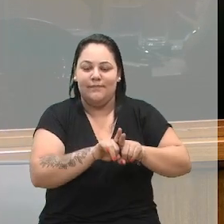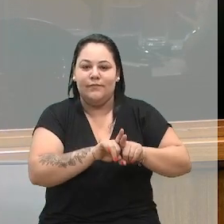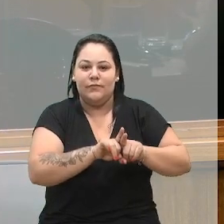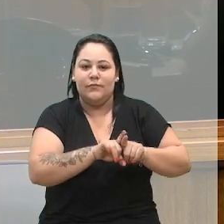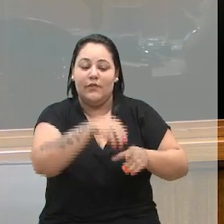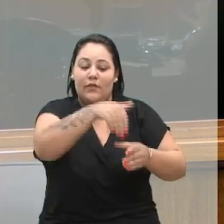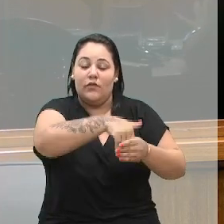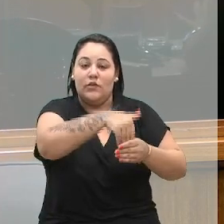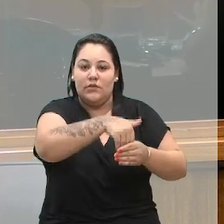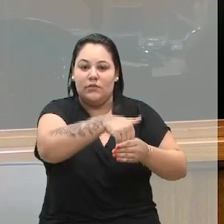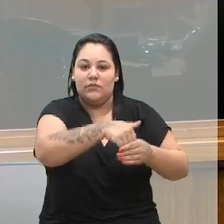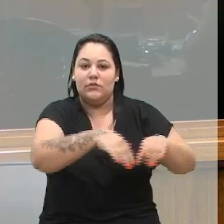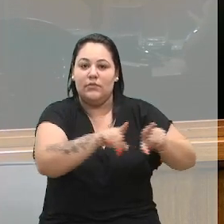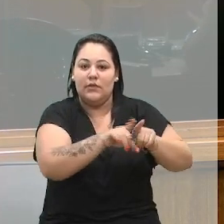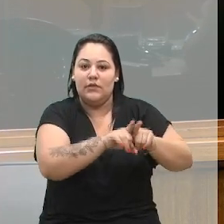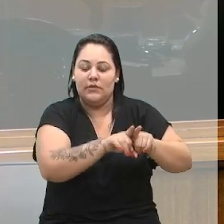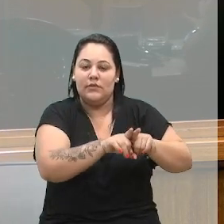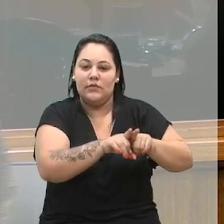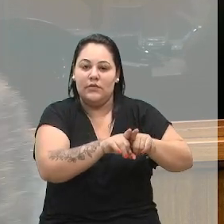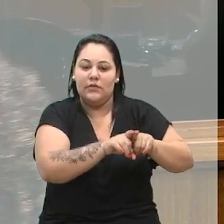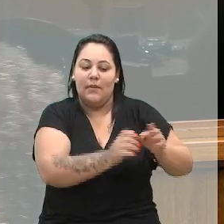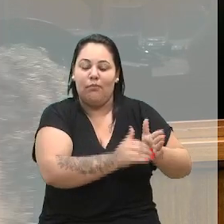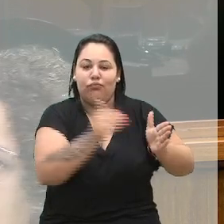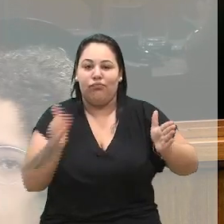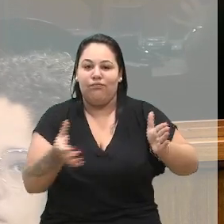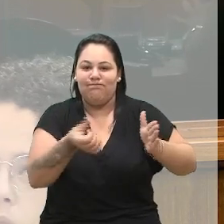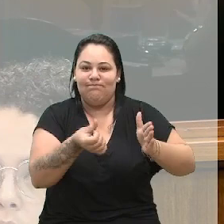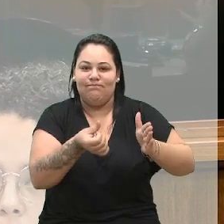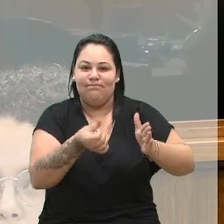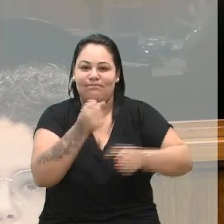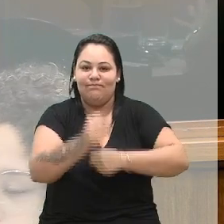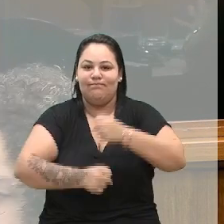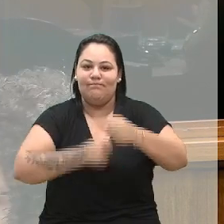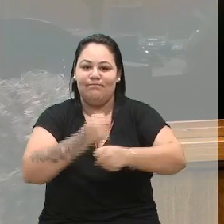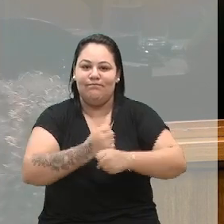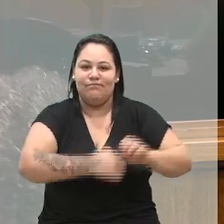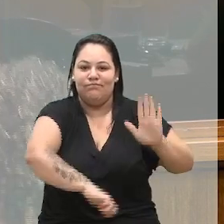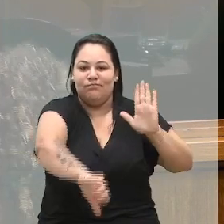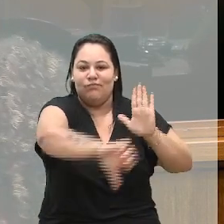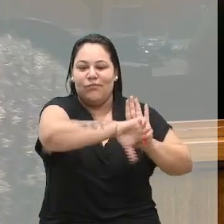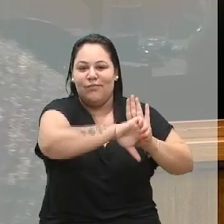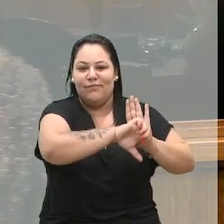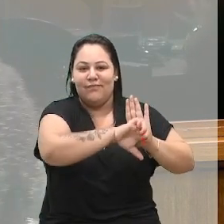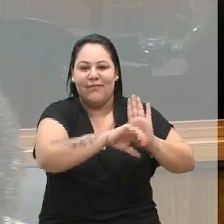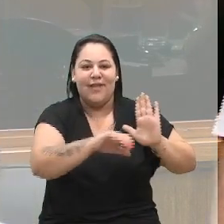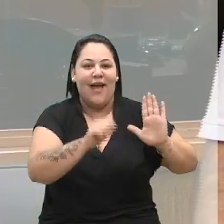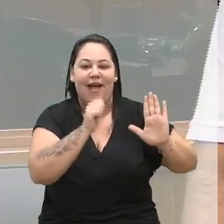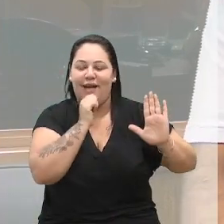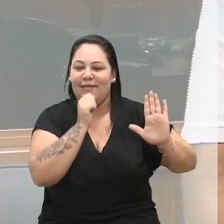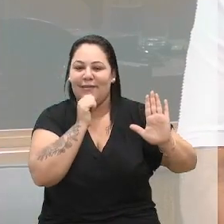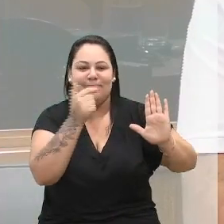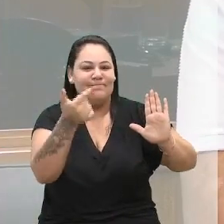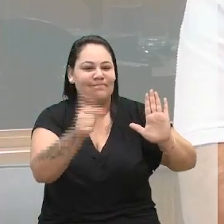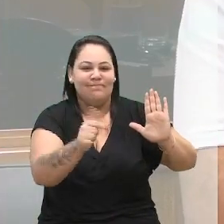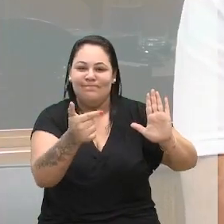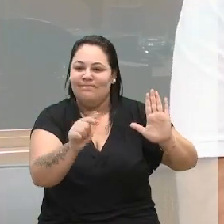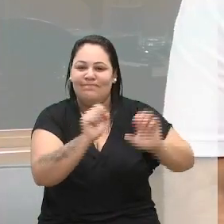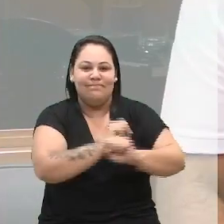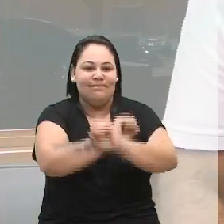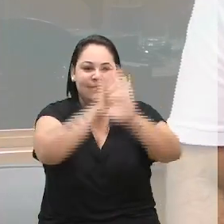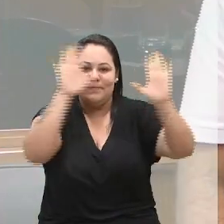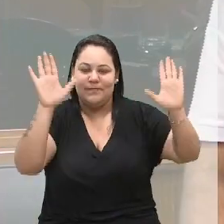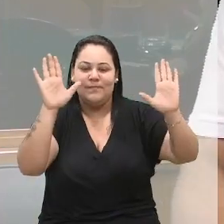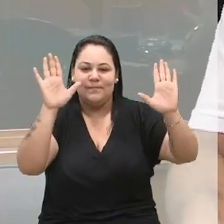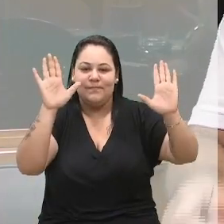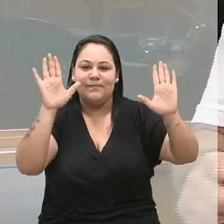e que, nesses seis anos, o crime não foi esclarecido. Uma parlamentar, na atuação do seu